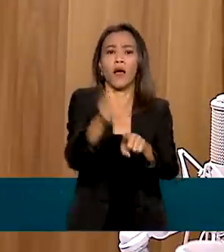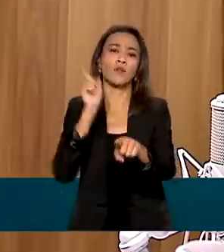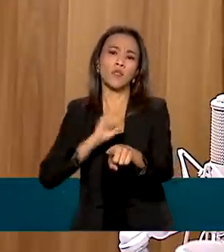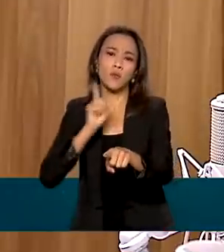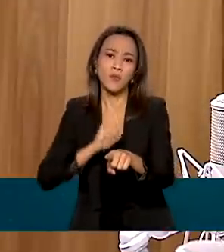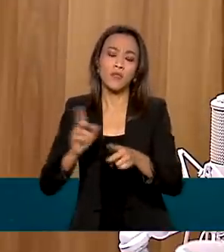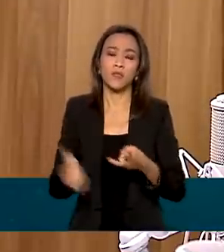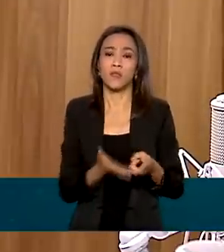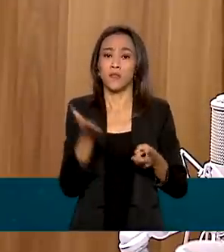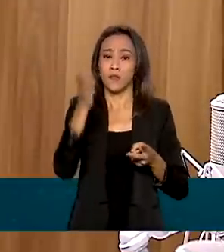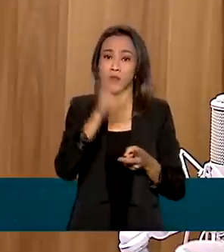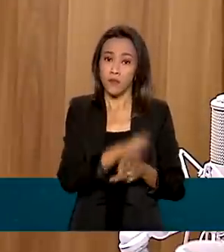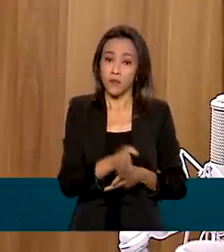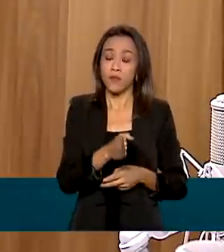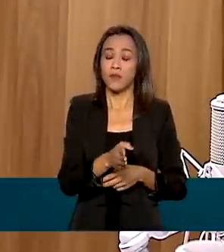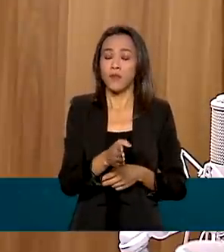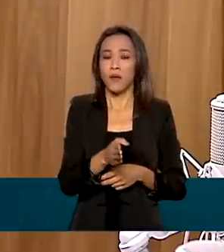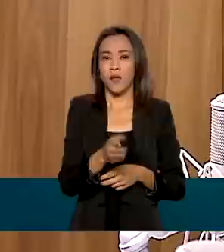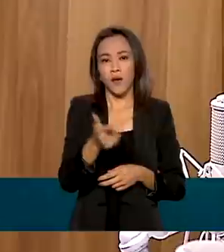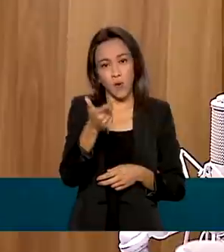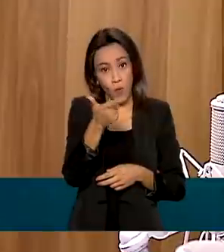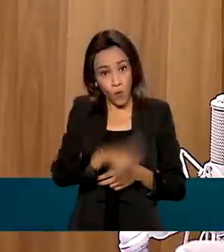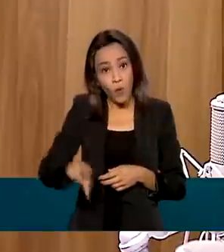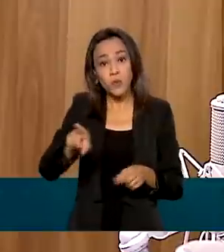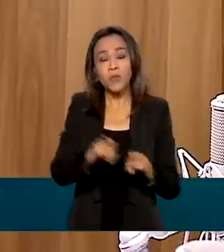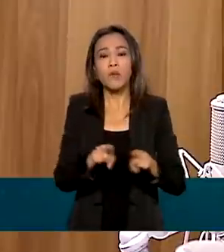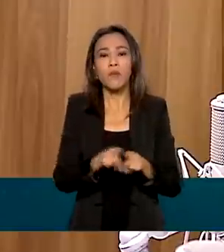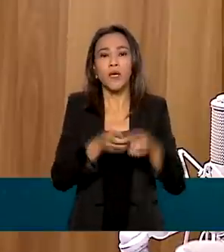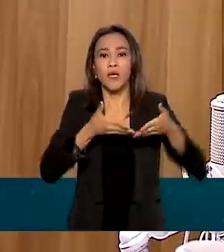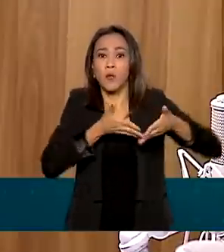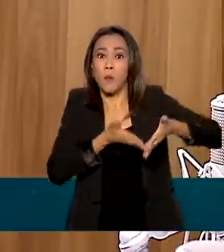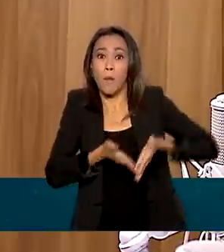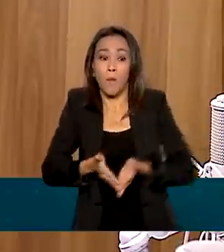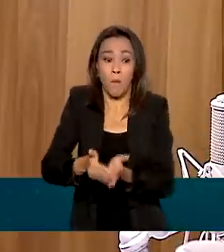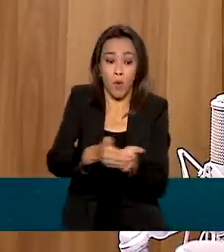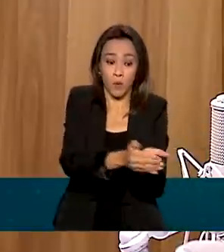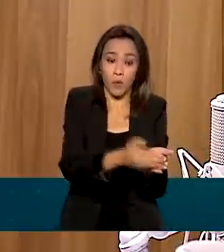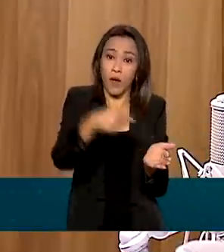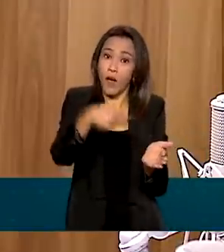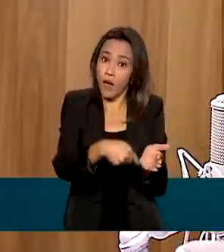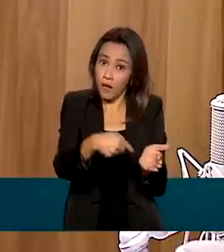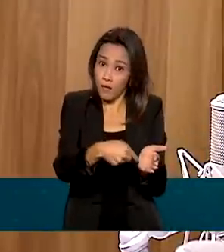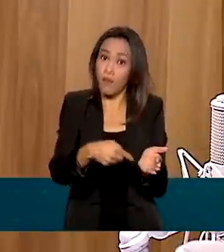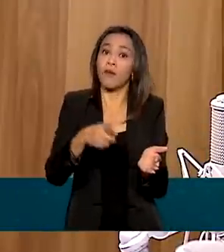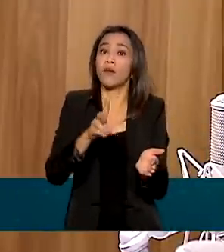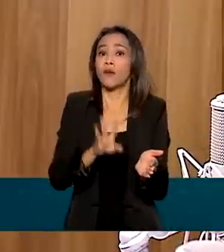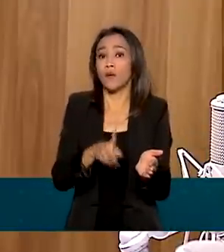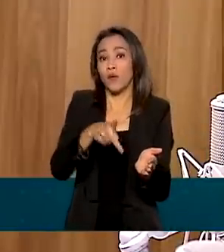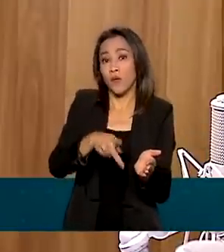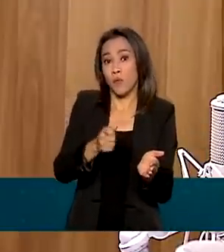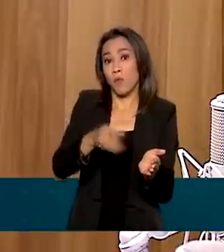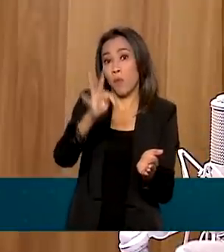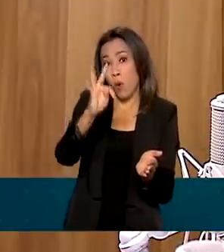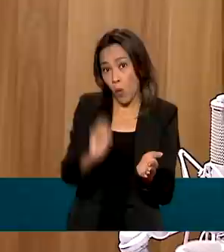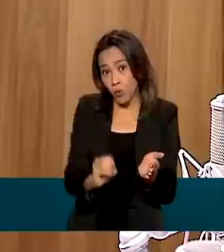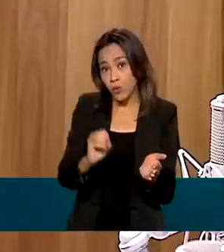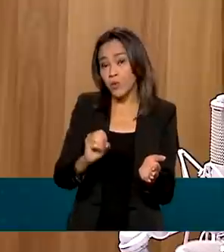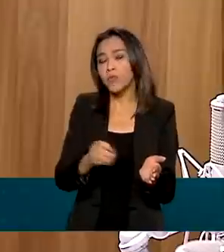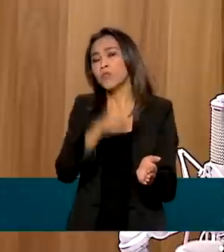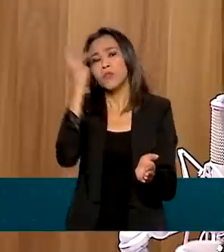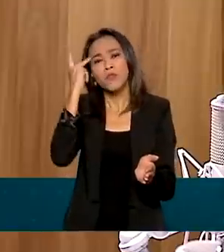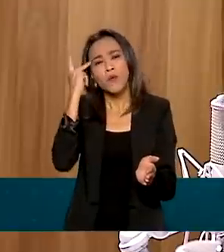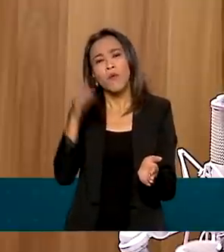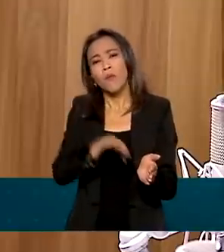Amarante, o maior arrendamento portuário da história, que vão ser os terminais de líquidos do Porto de Santos, na área da Lamoa.